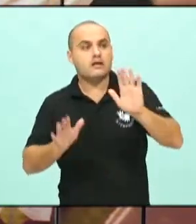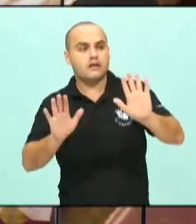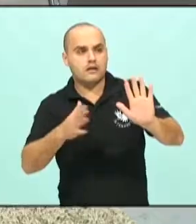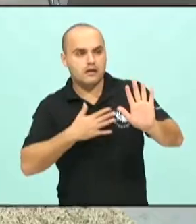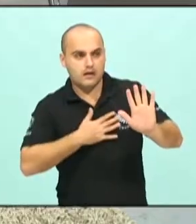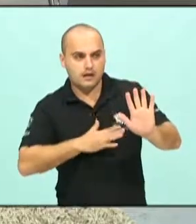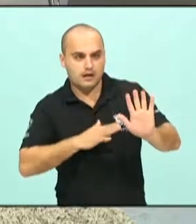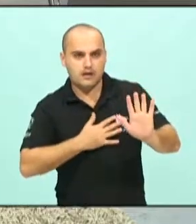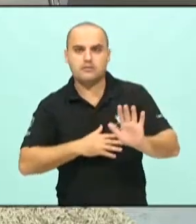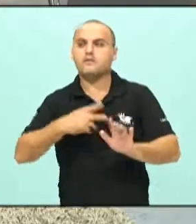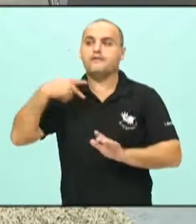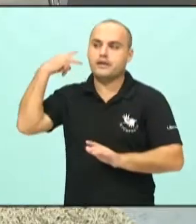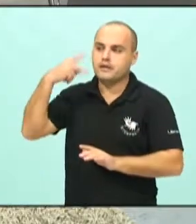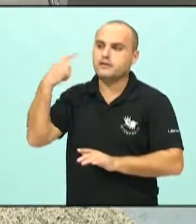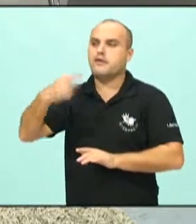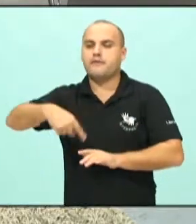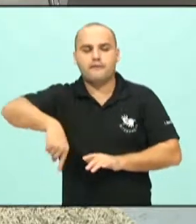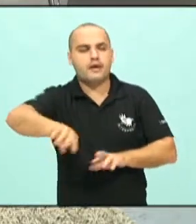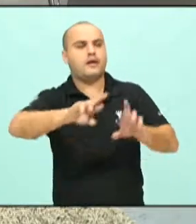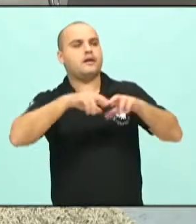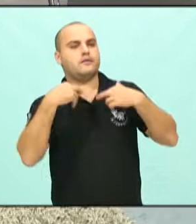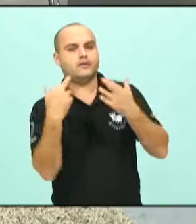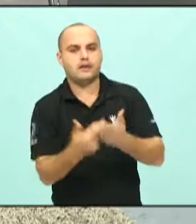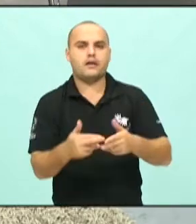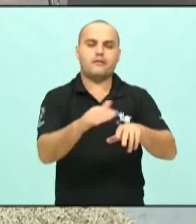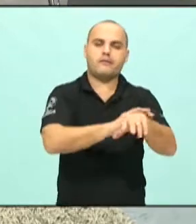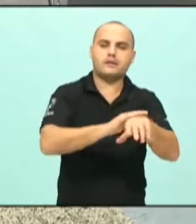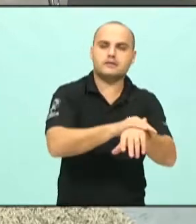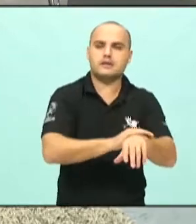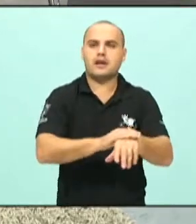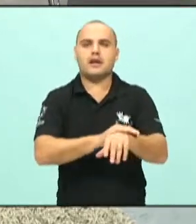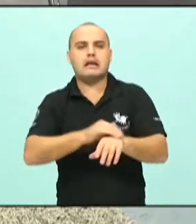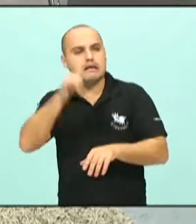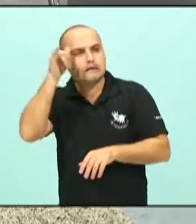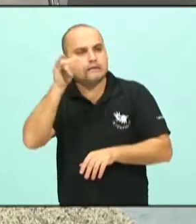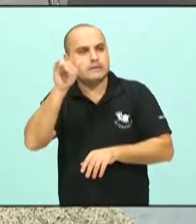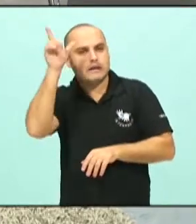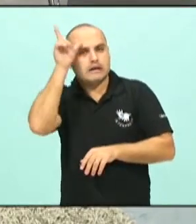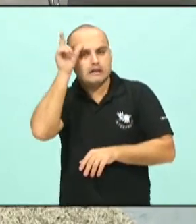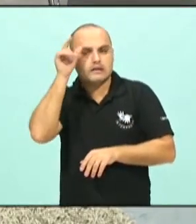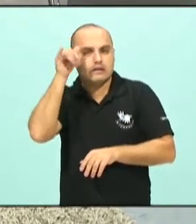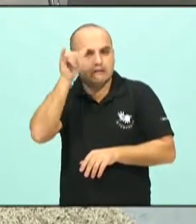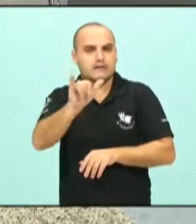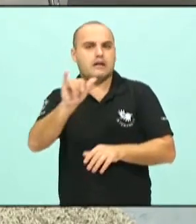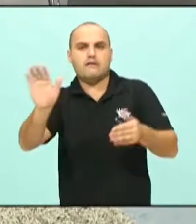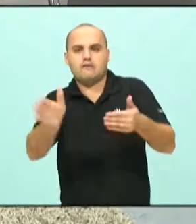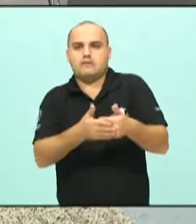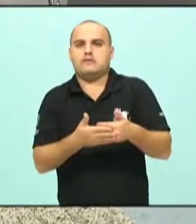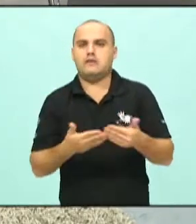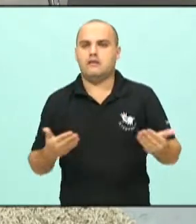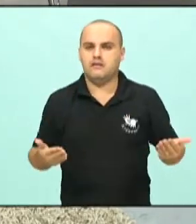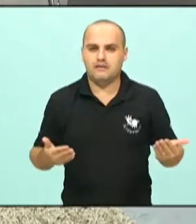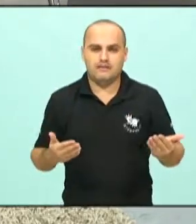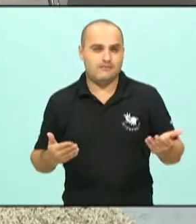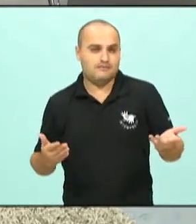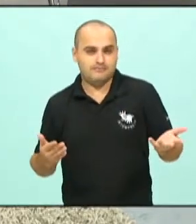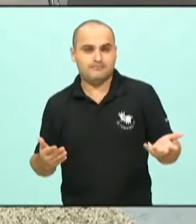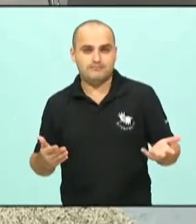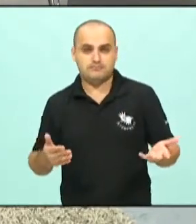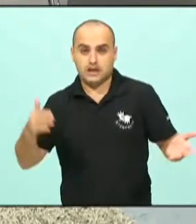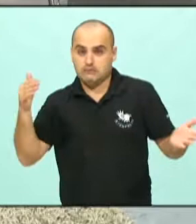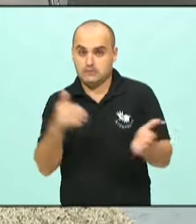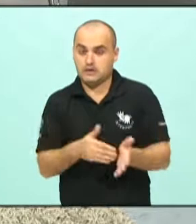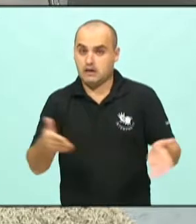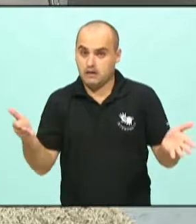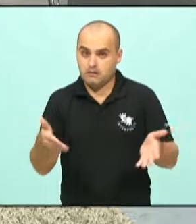vereadores e vão reunir, vamos conversar e tal, para que não seja efetivada as ameaças, não é? E até agora,